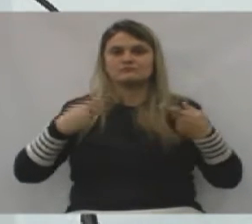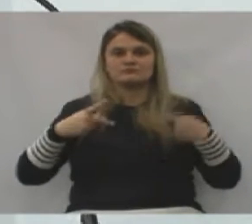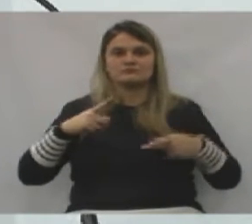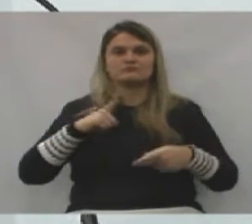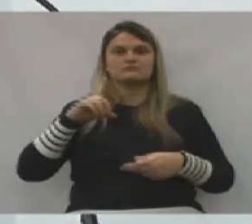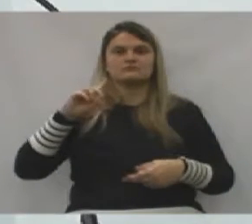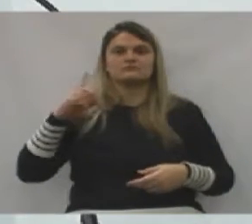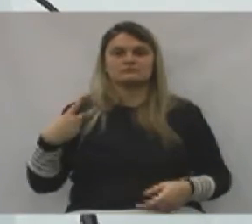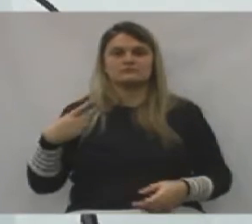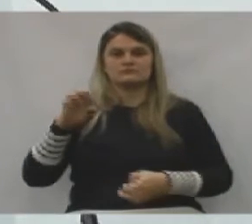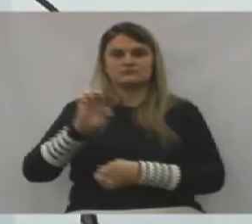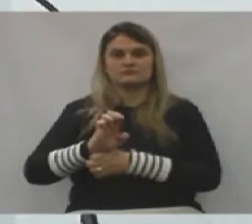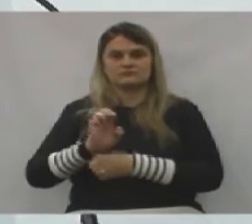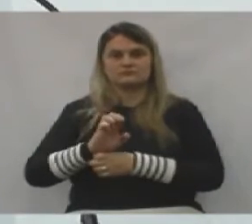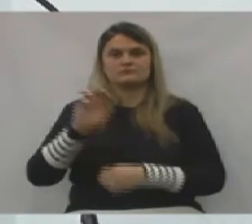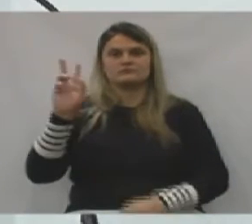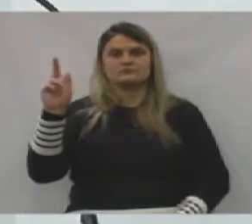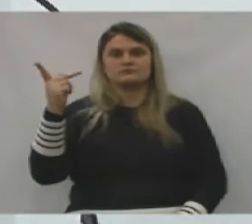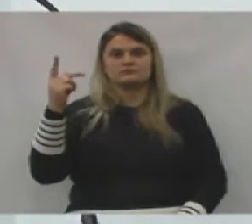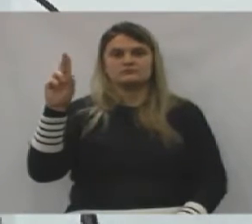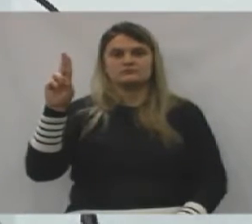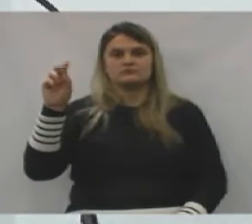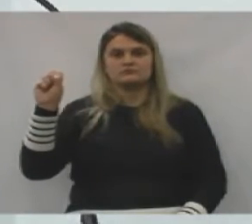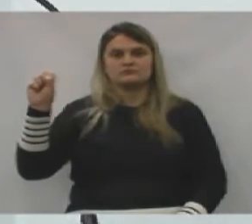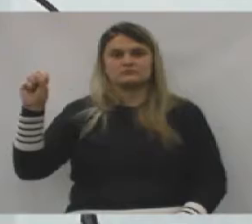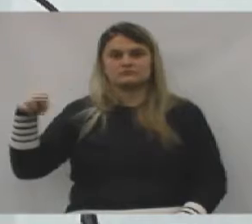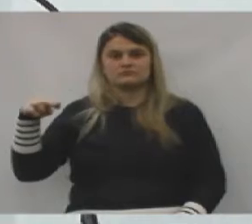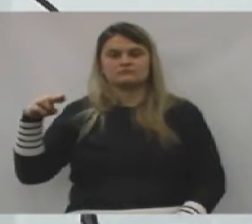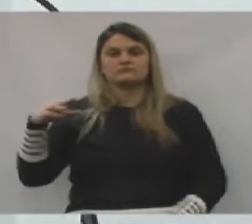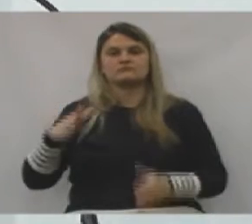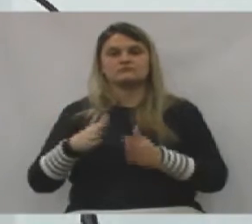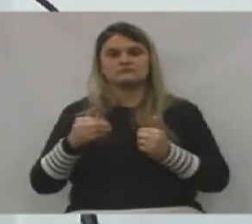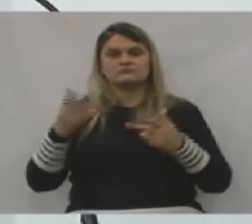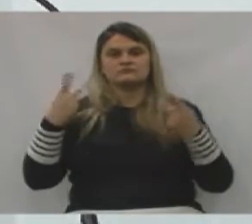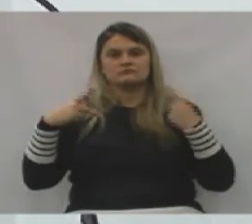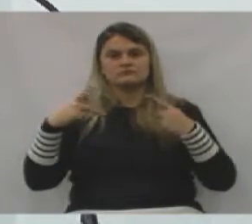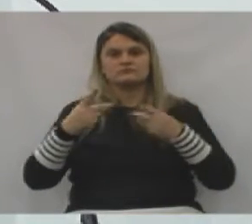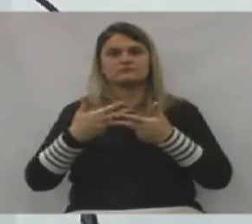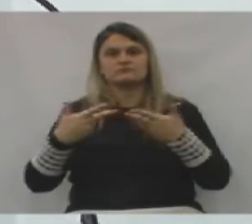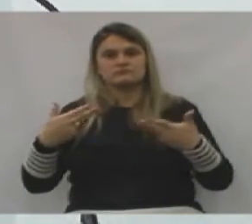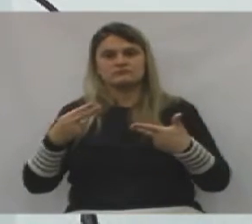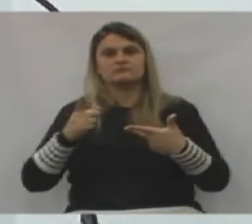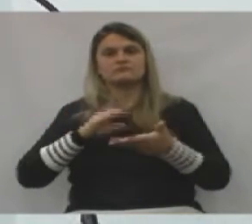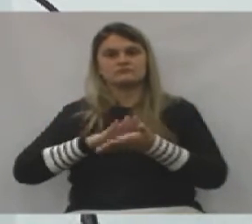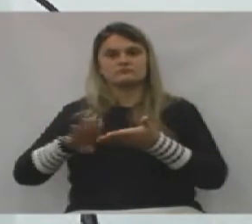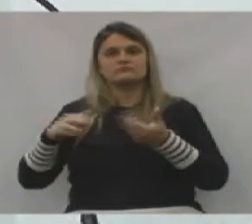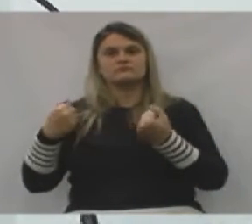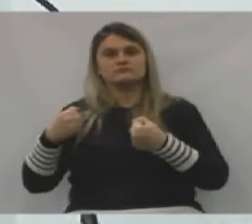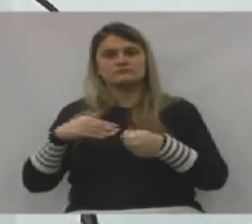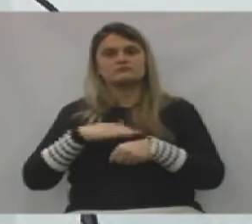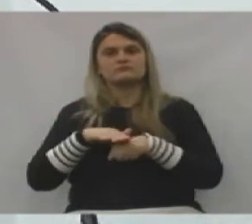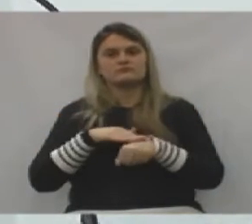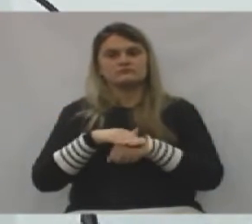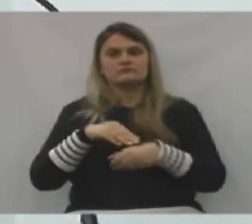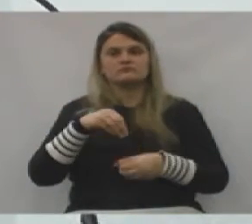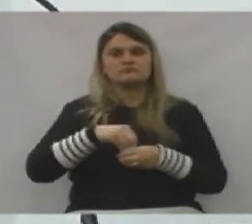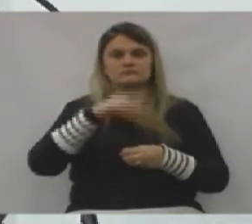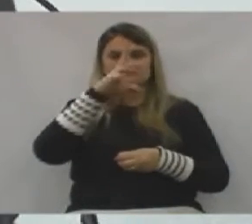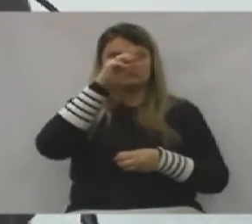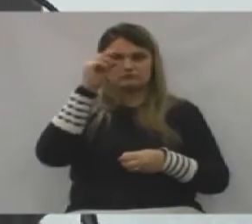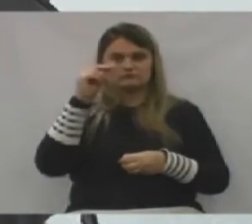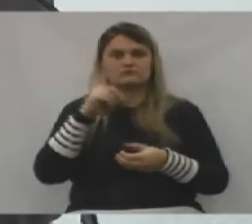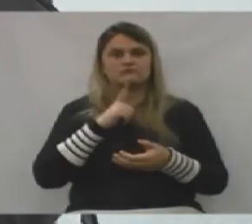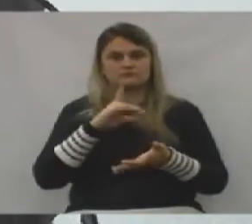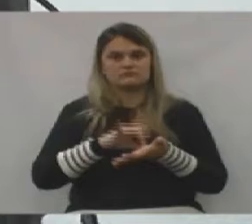estadual, o deputado Hussein Bacri. Campanha é uma coisa, fora de campanha, tem que conversar. Dentro da prefeitura, eu falo a mesma